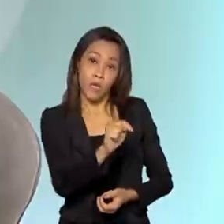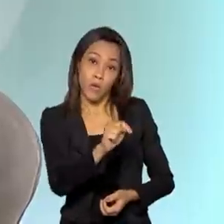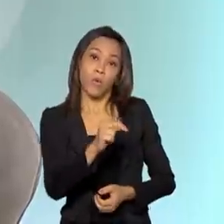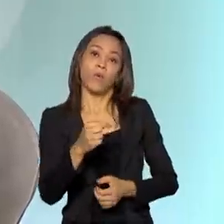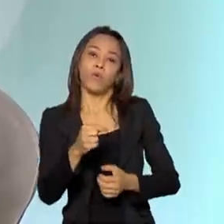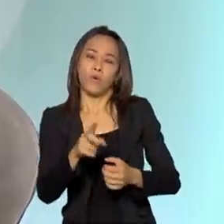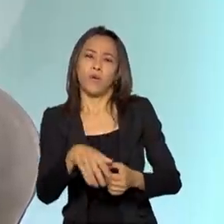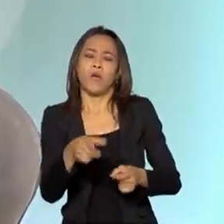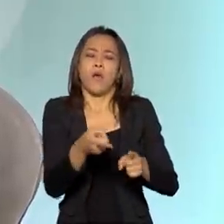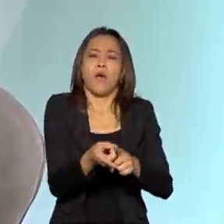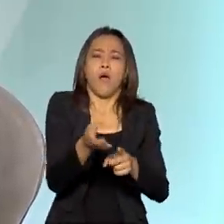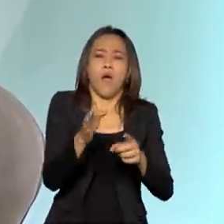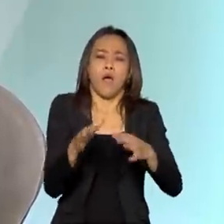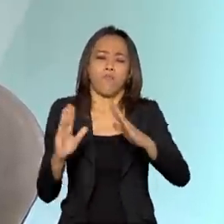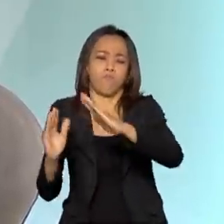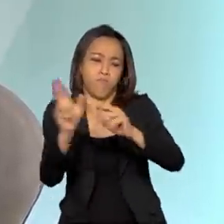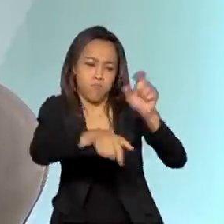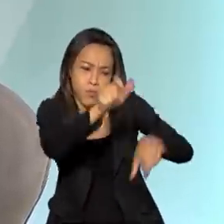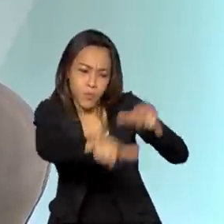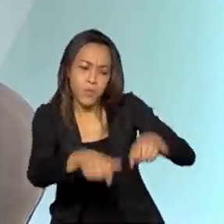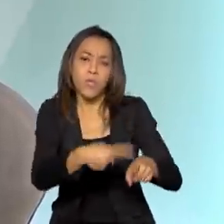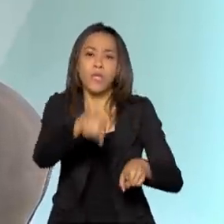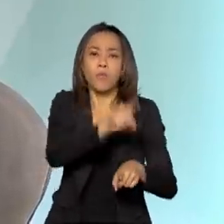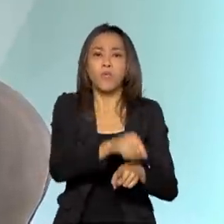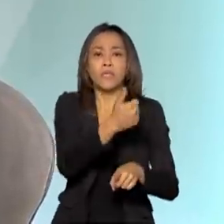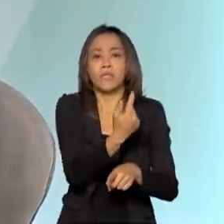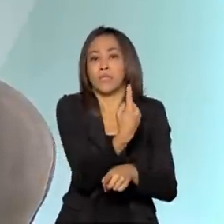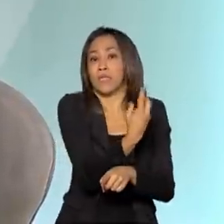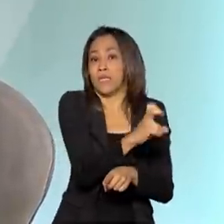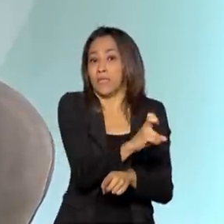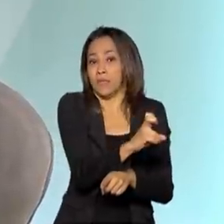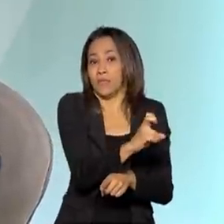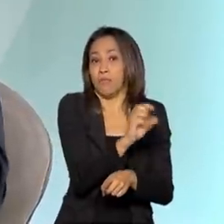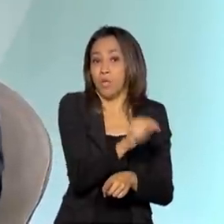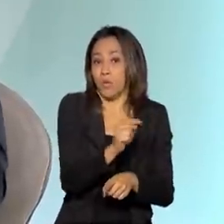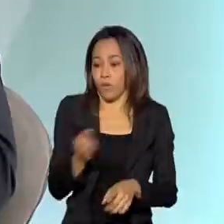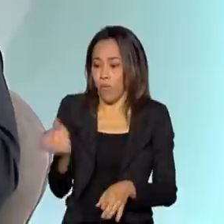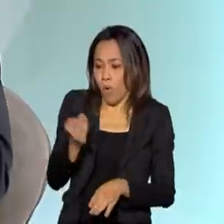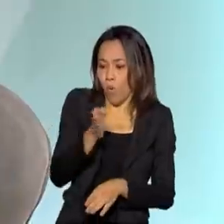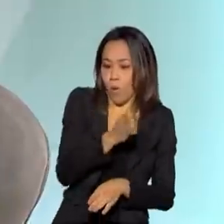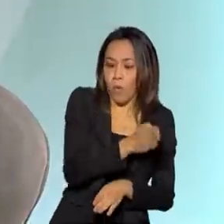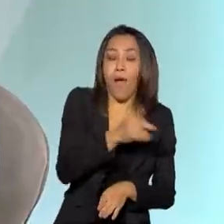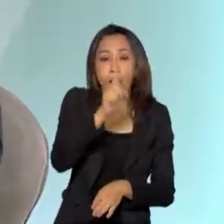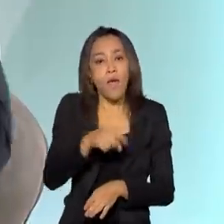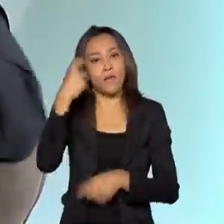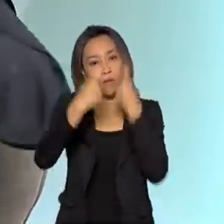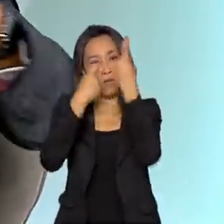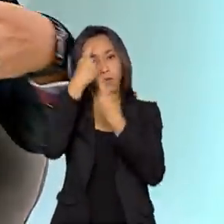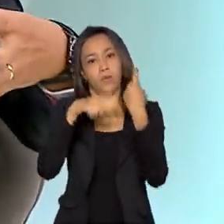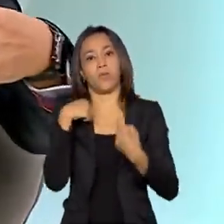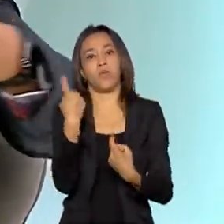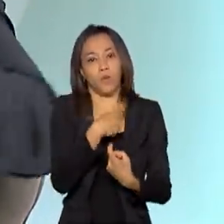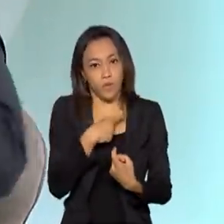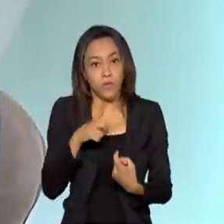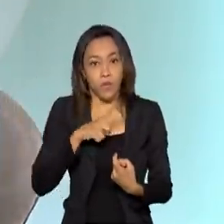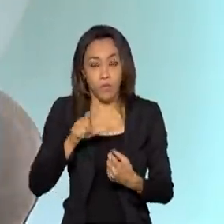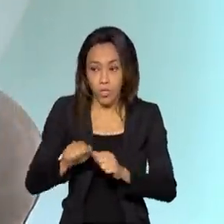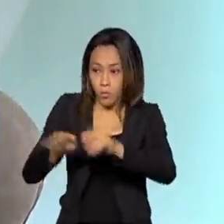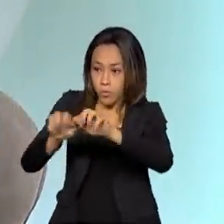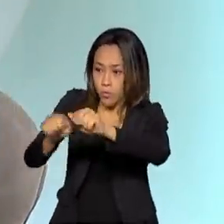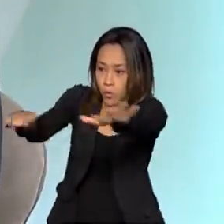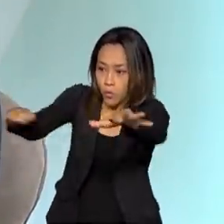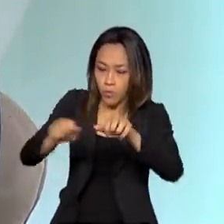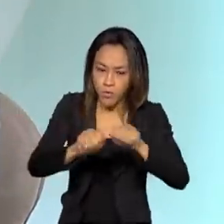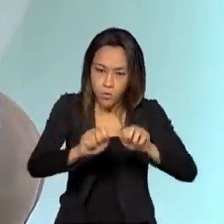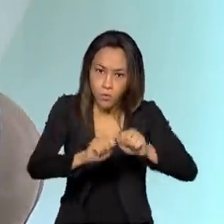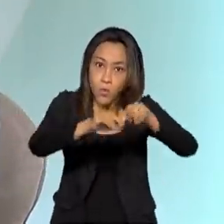terceiro, a cada 30 mil habitantes. Depois, a cada 15 mil habitantes. Justamente são essas as preocupações que nós temos também para ir adensando e, de fato,